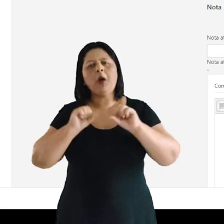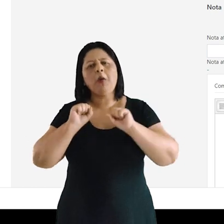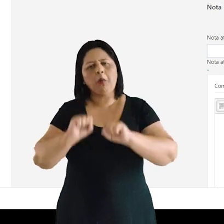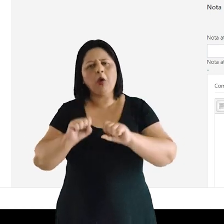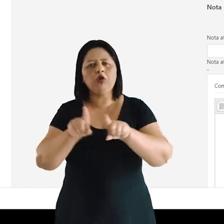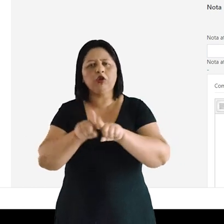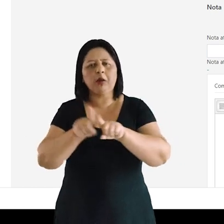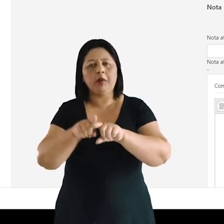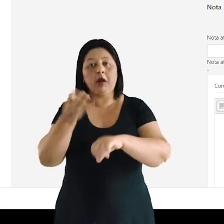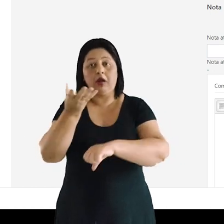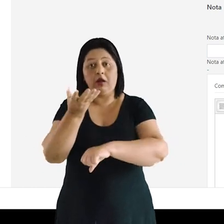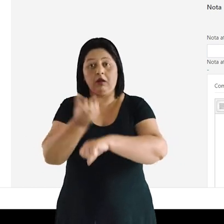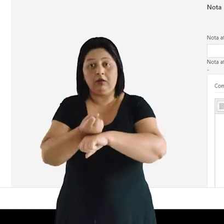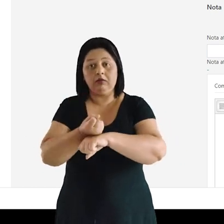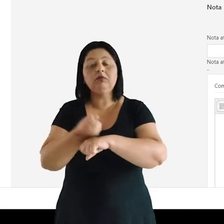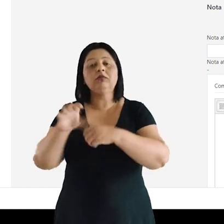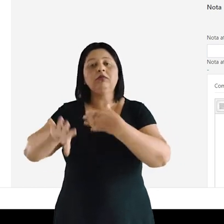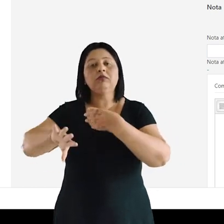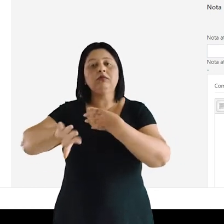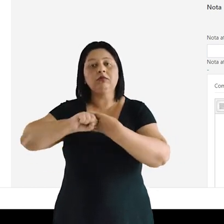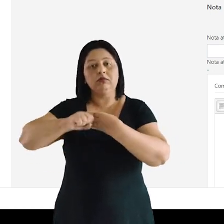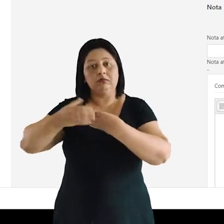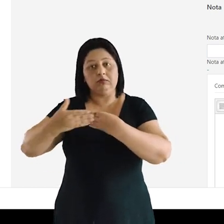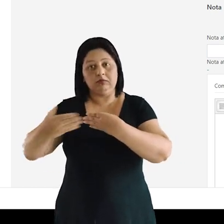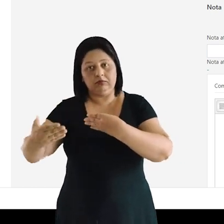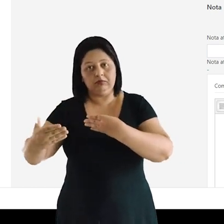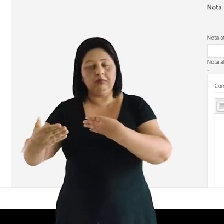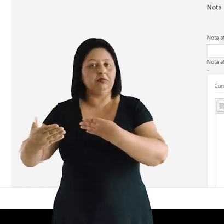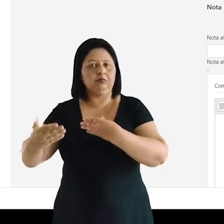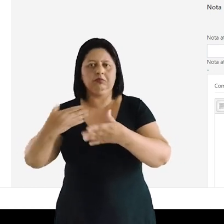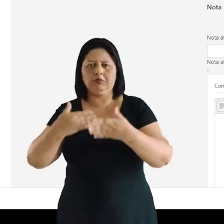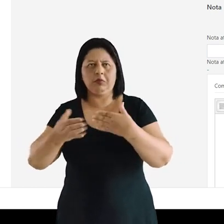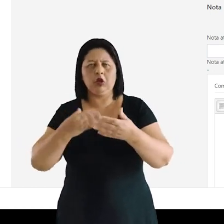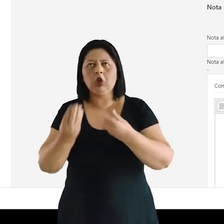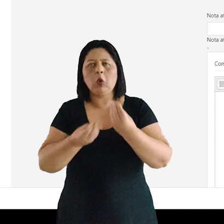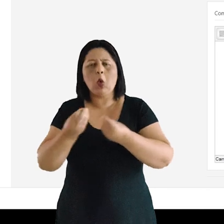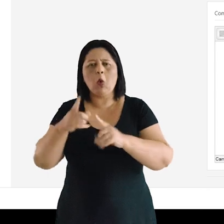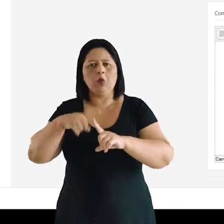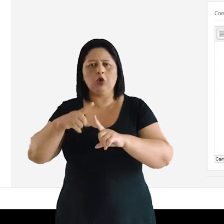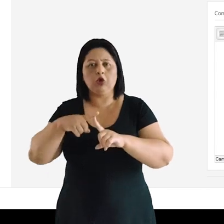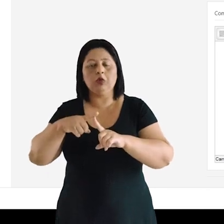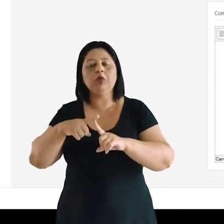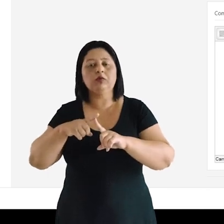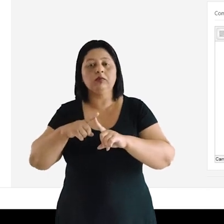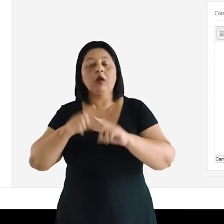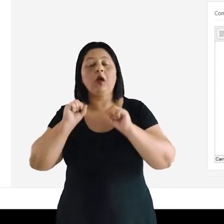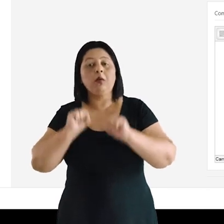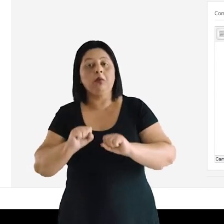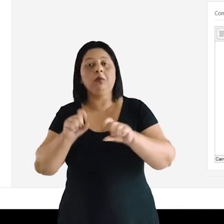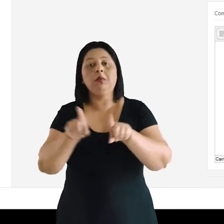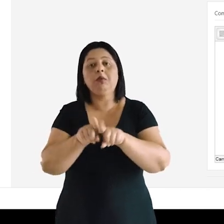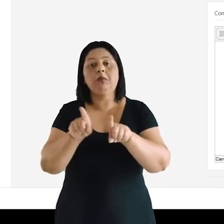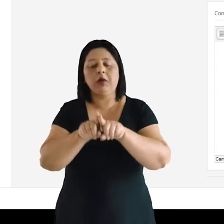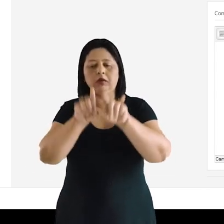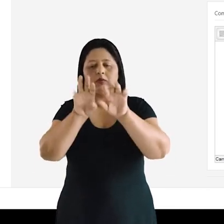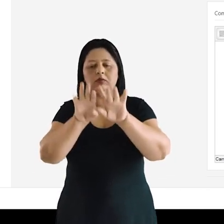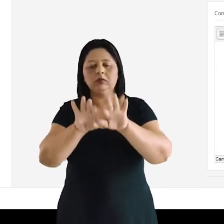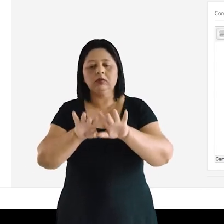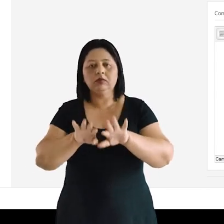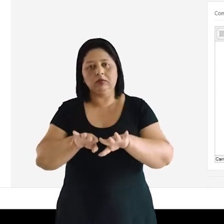o download do arquivo, independente do formato em que ele estiver. Posso aqui